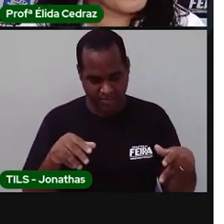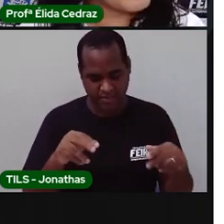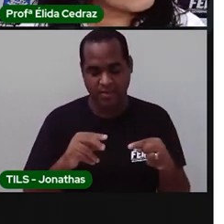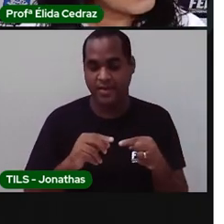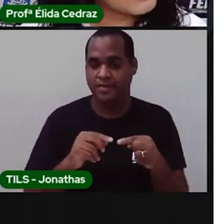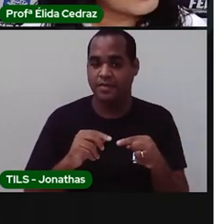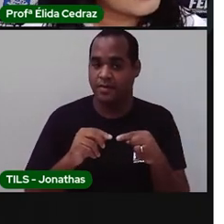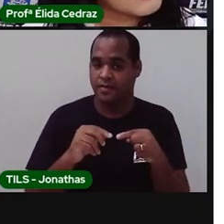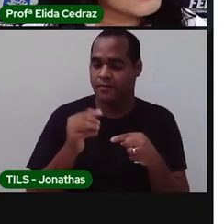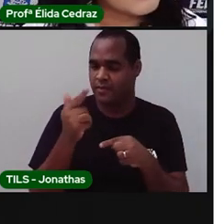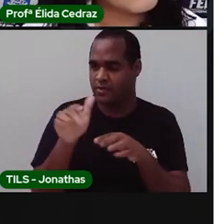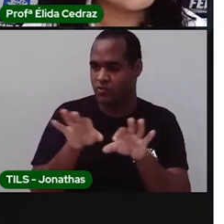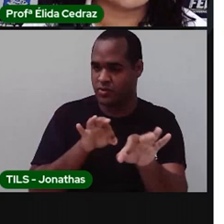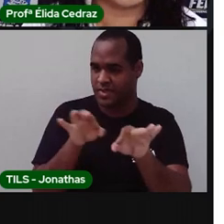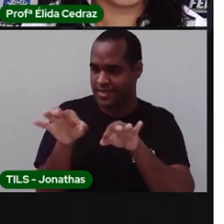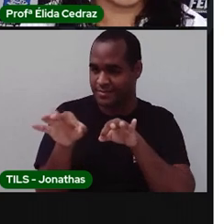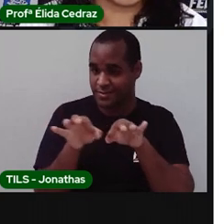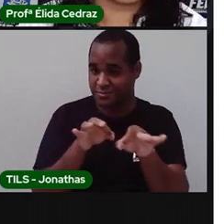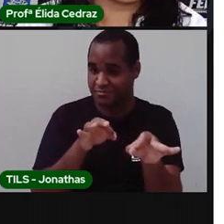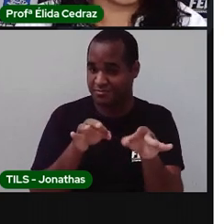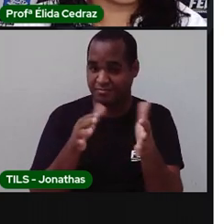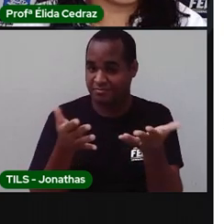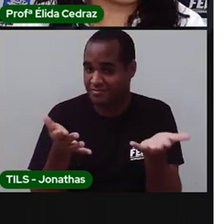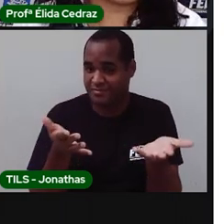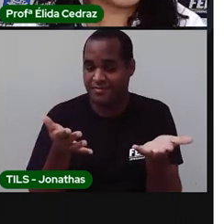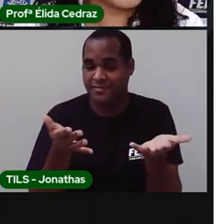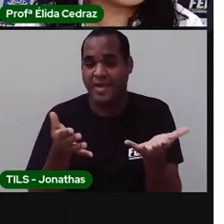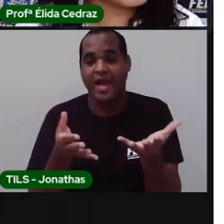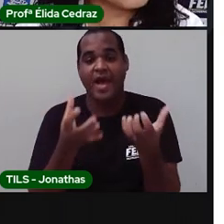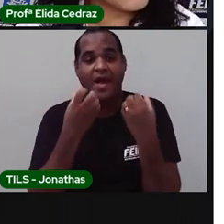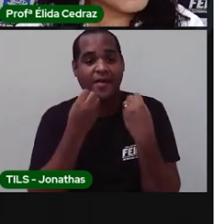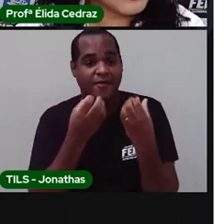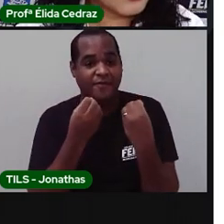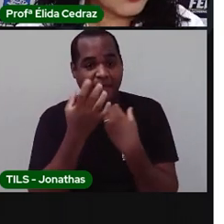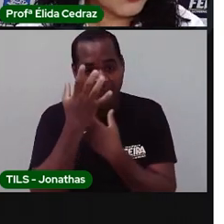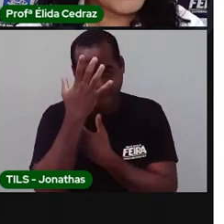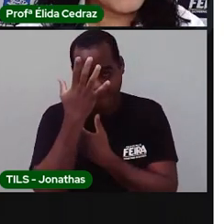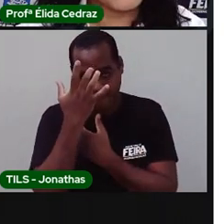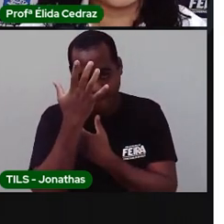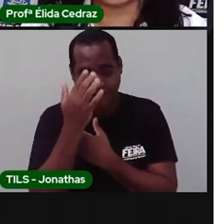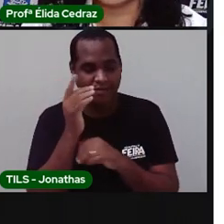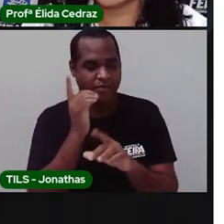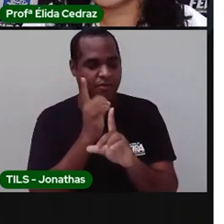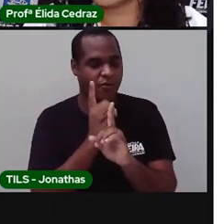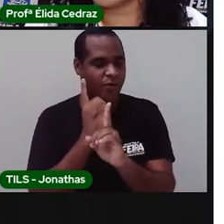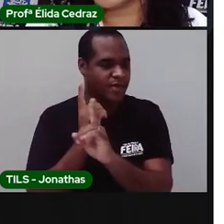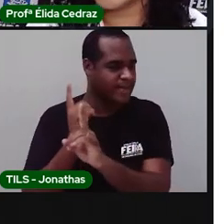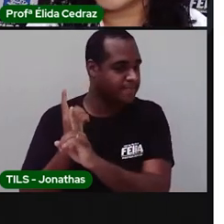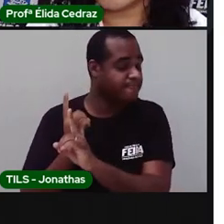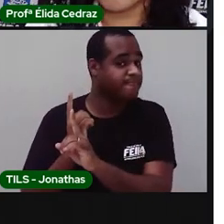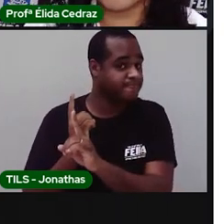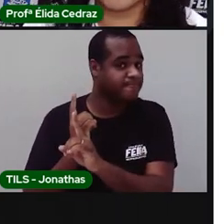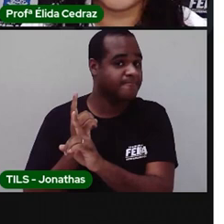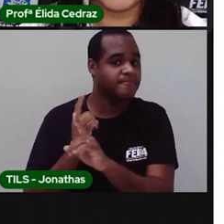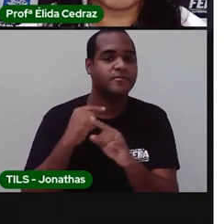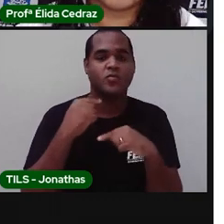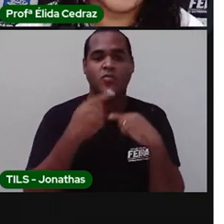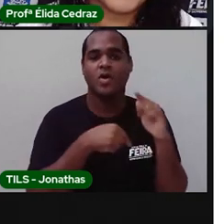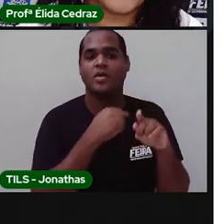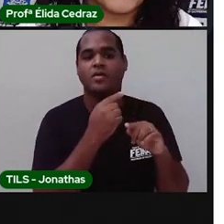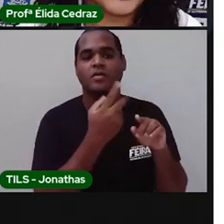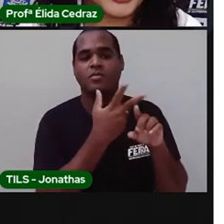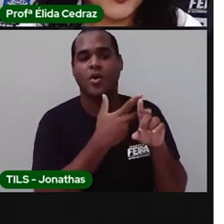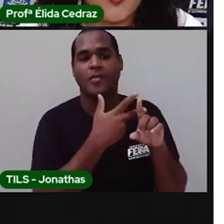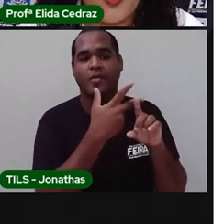está mais organizada. Ela está fácil de ser encontrada. E quando a gente vai procurar